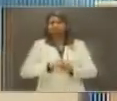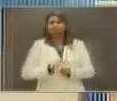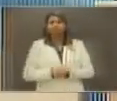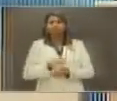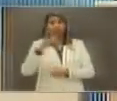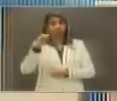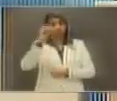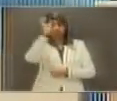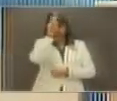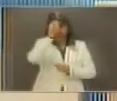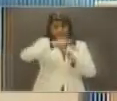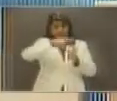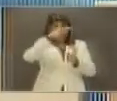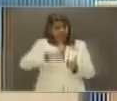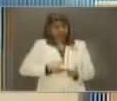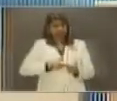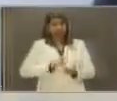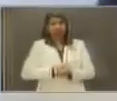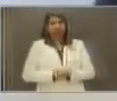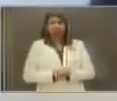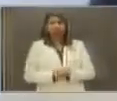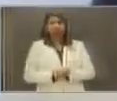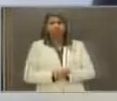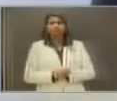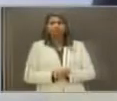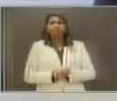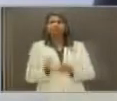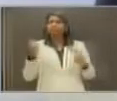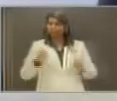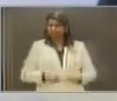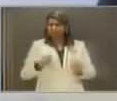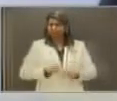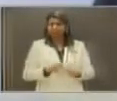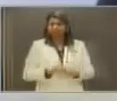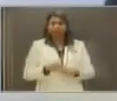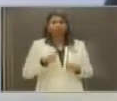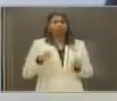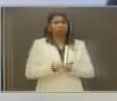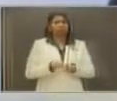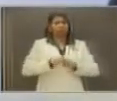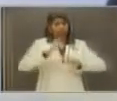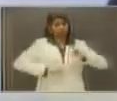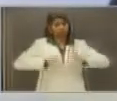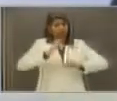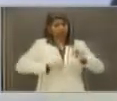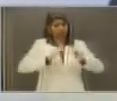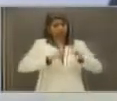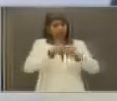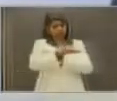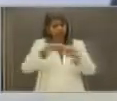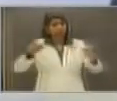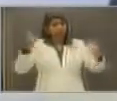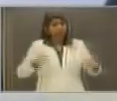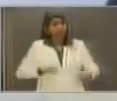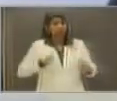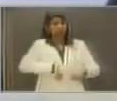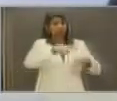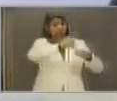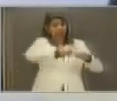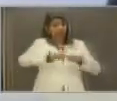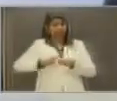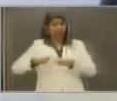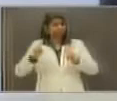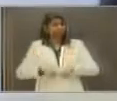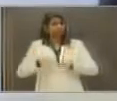segundos para a tréplica. Nós pensamos também como fundamental a qualificação das pessoas e a interiorização, tanto do ensino